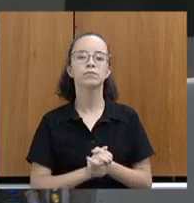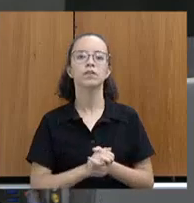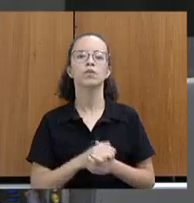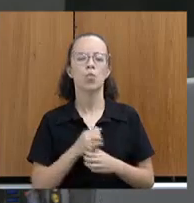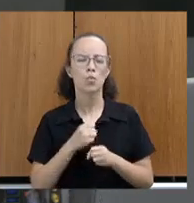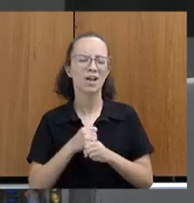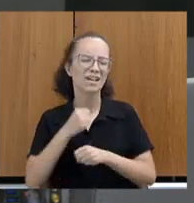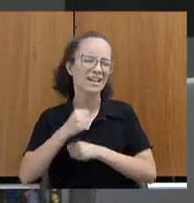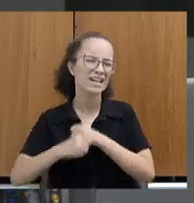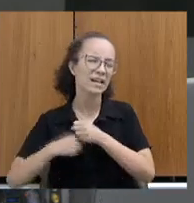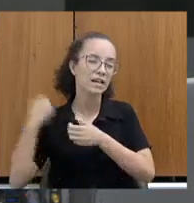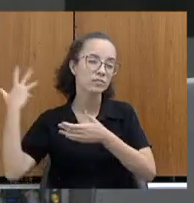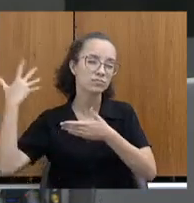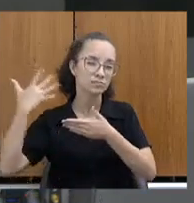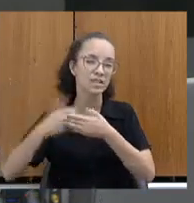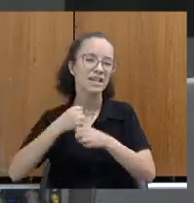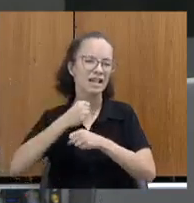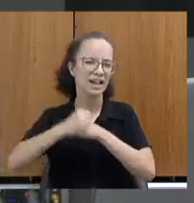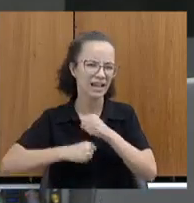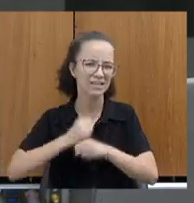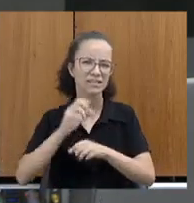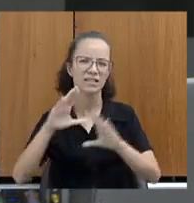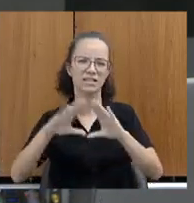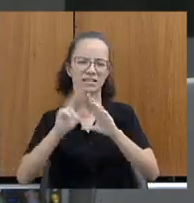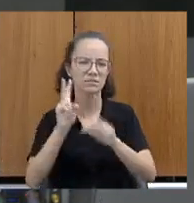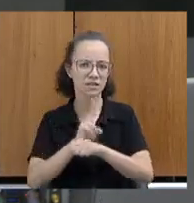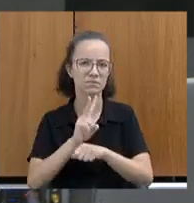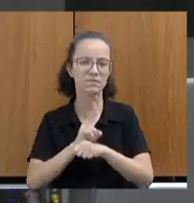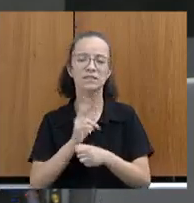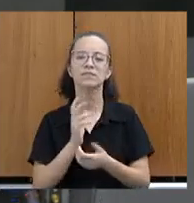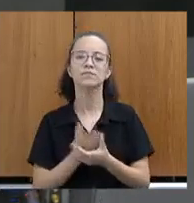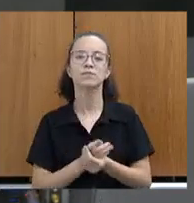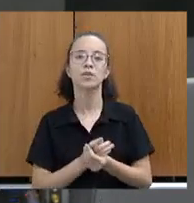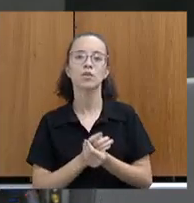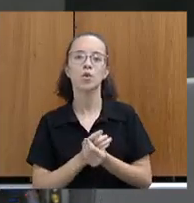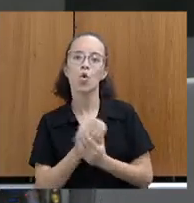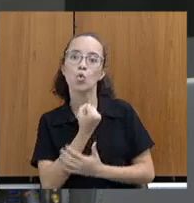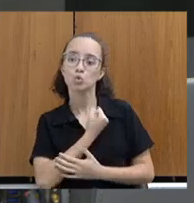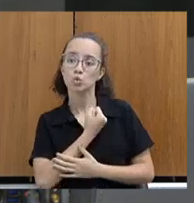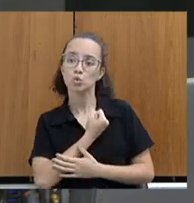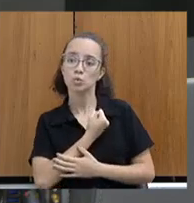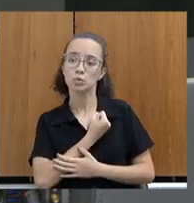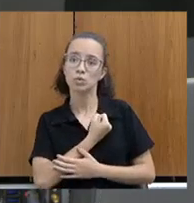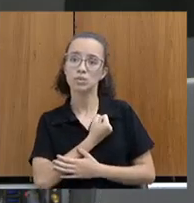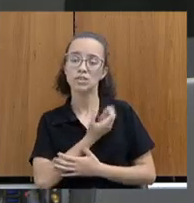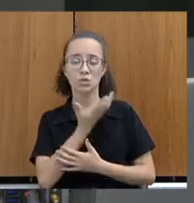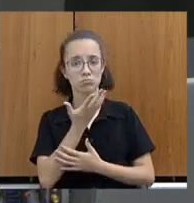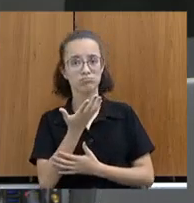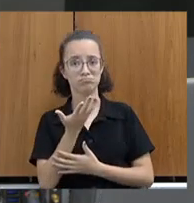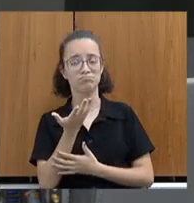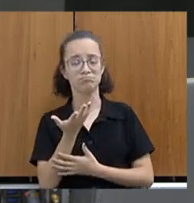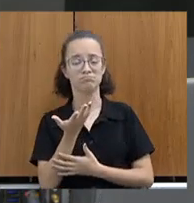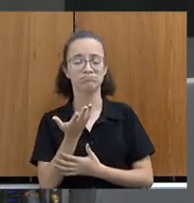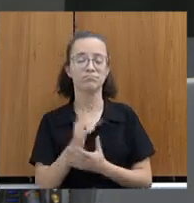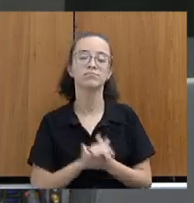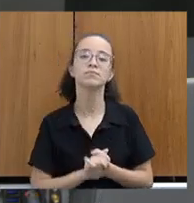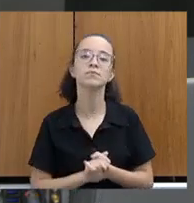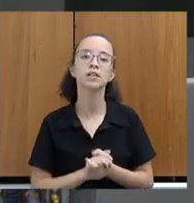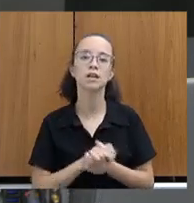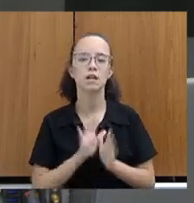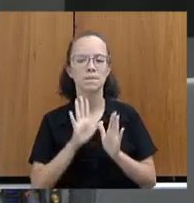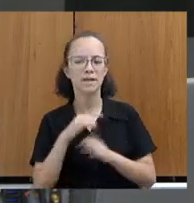cada ano que passa, a cada assembleia fiscaliza, os números são muito modestos. E a gente